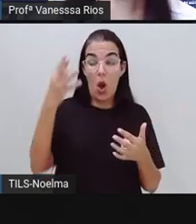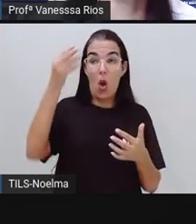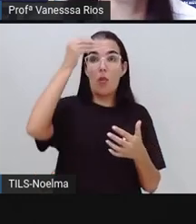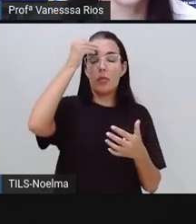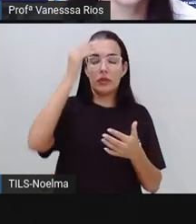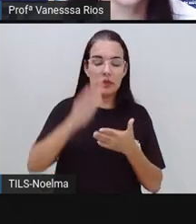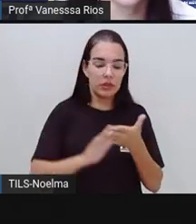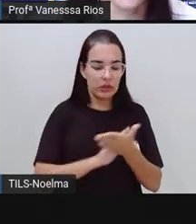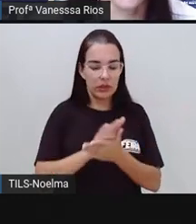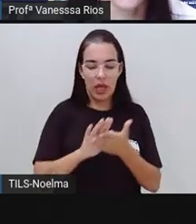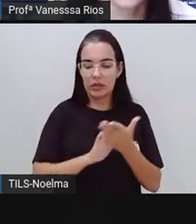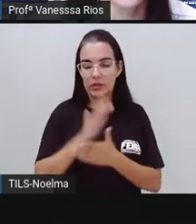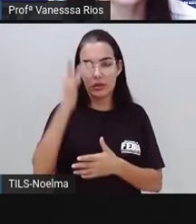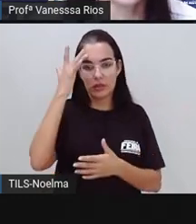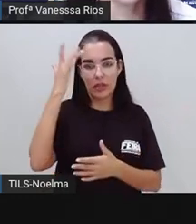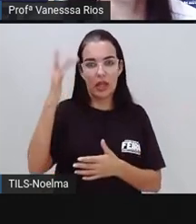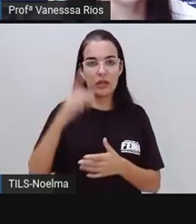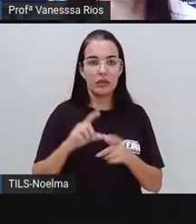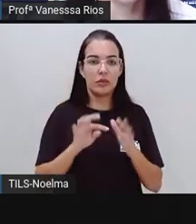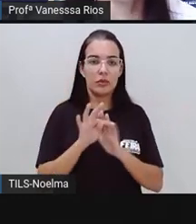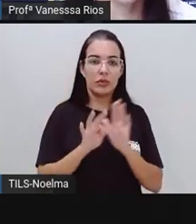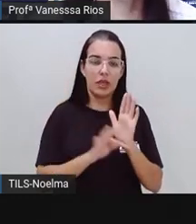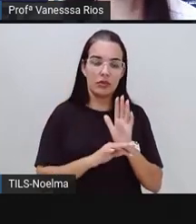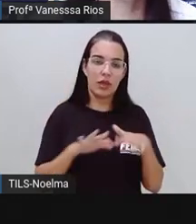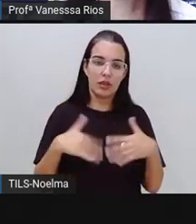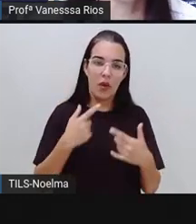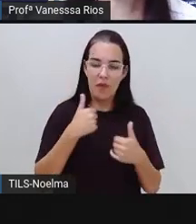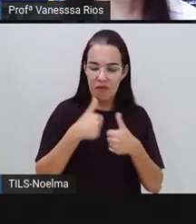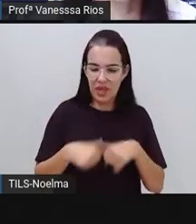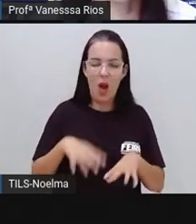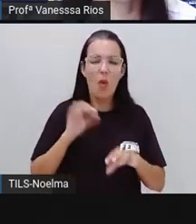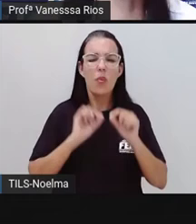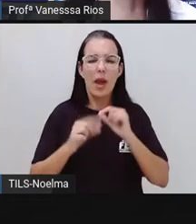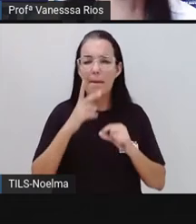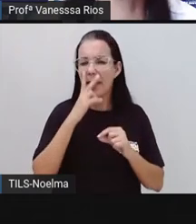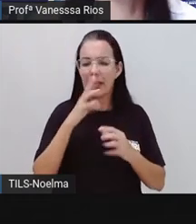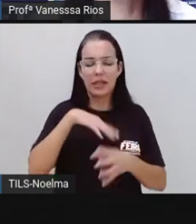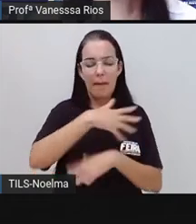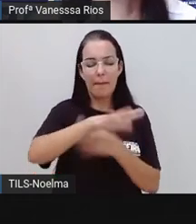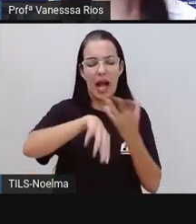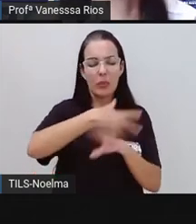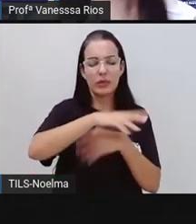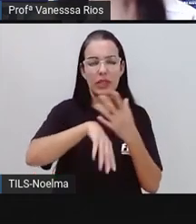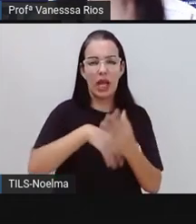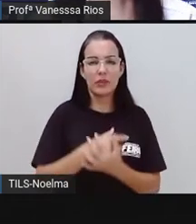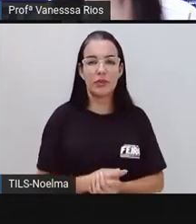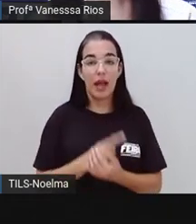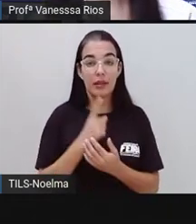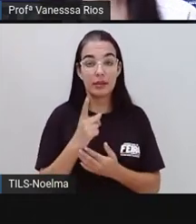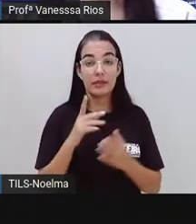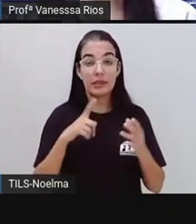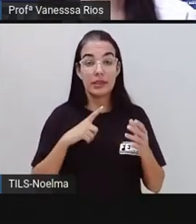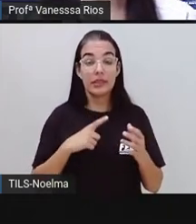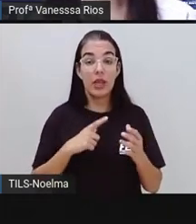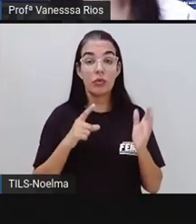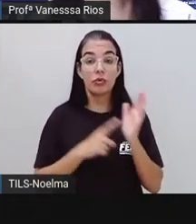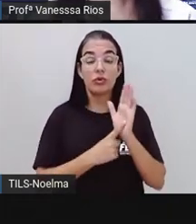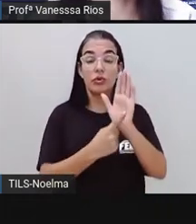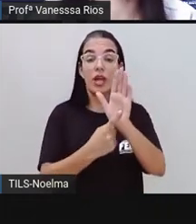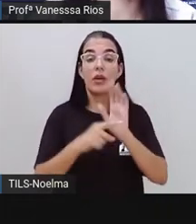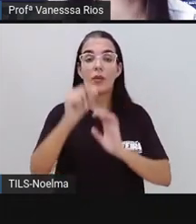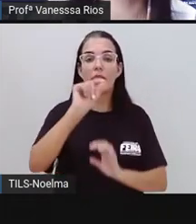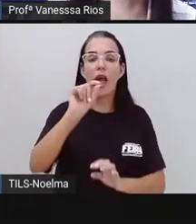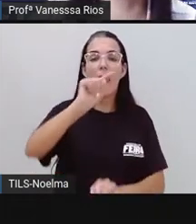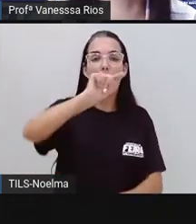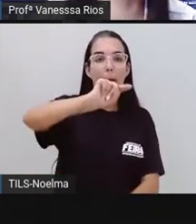as ideias do texto. E a gente percebe aí na entrevista um destaque para o ponto de interrogação, que é